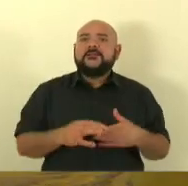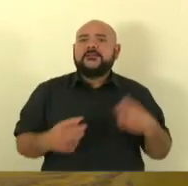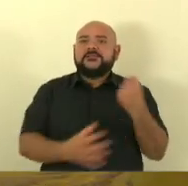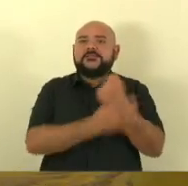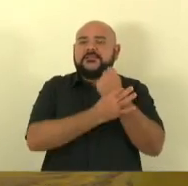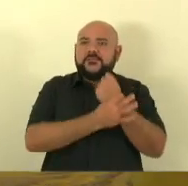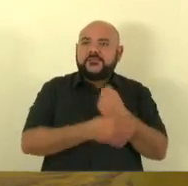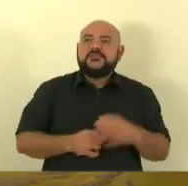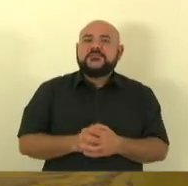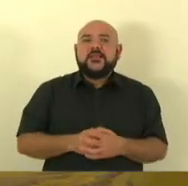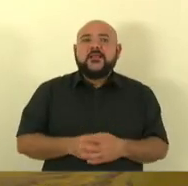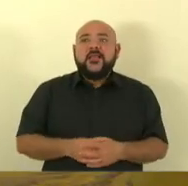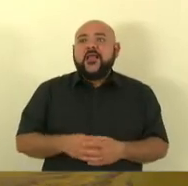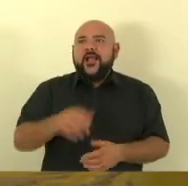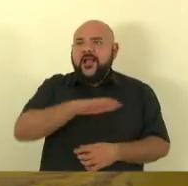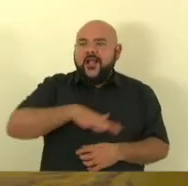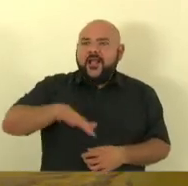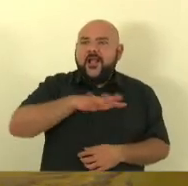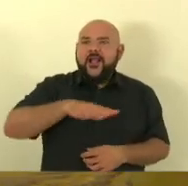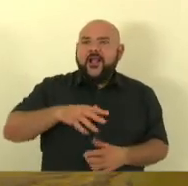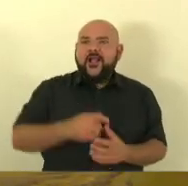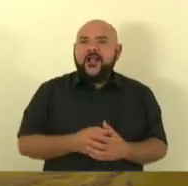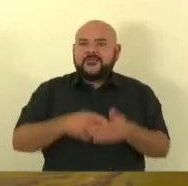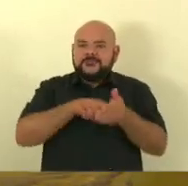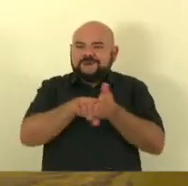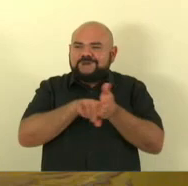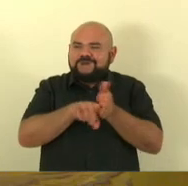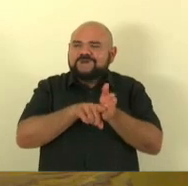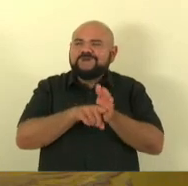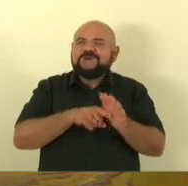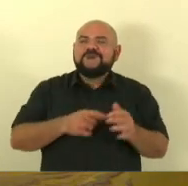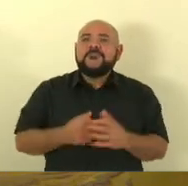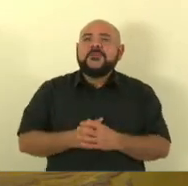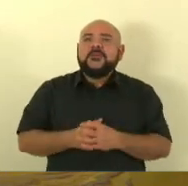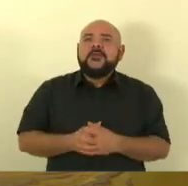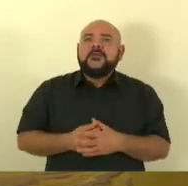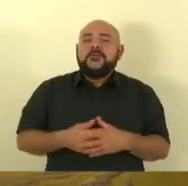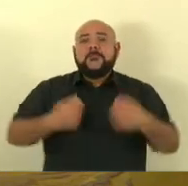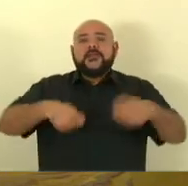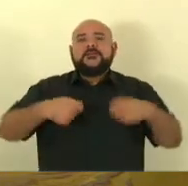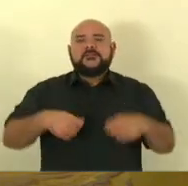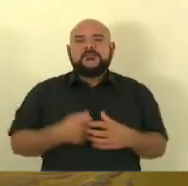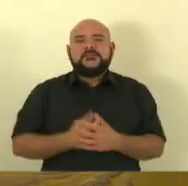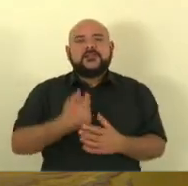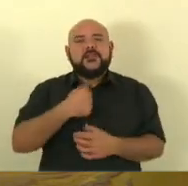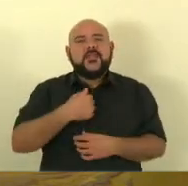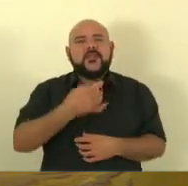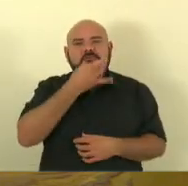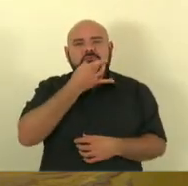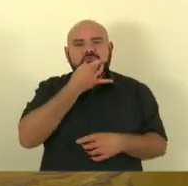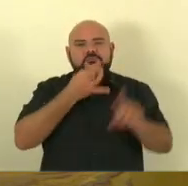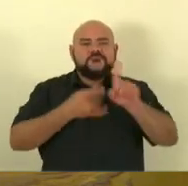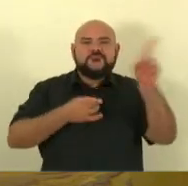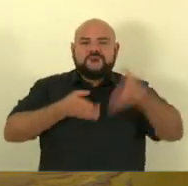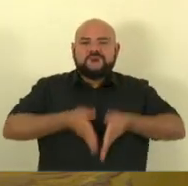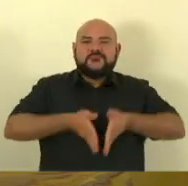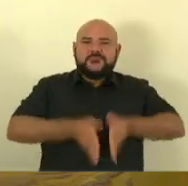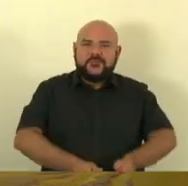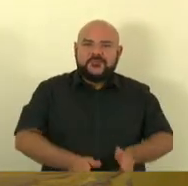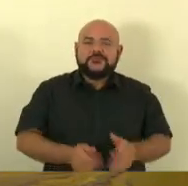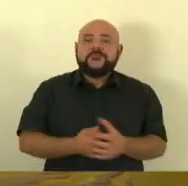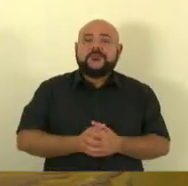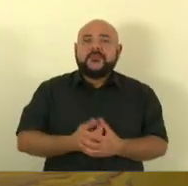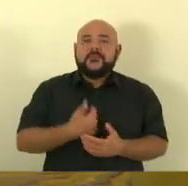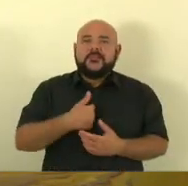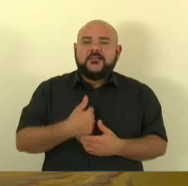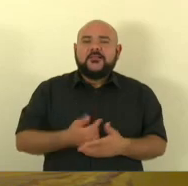é uma área que precisa de muito investimento mesmo. Eu, que sou lá de Cachoeira de Itapimirim, posso testemunhar o que a falta de